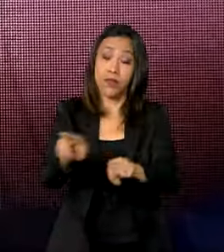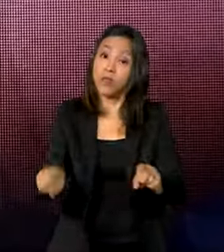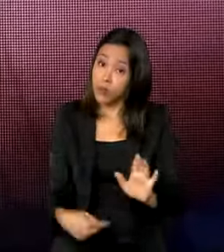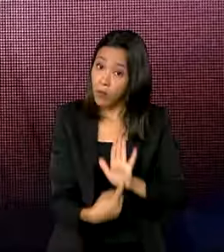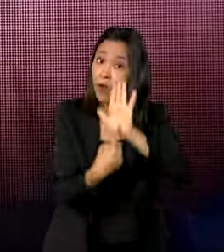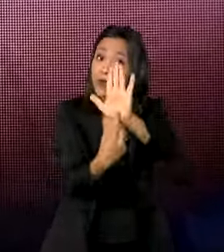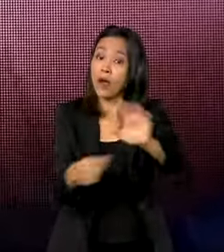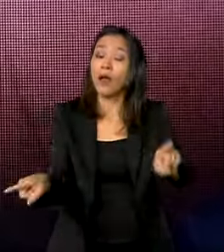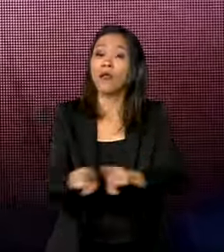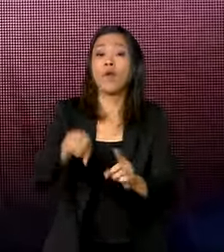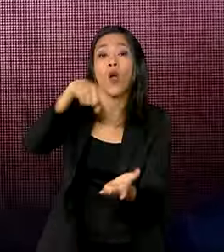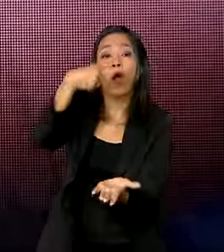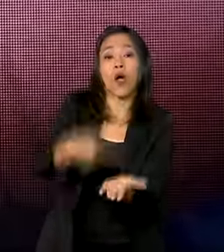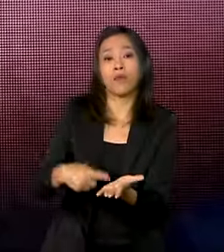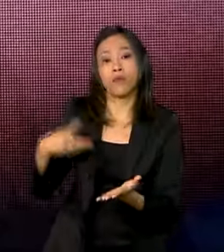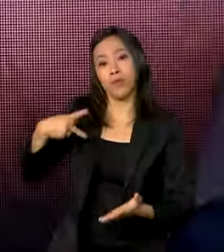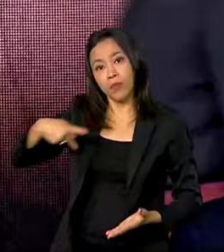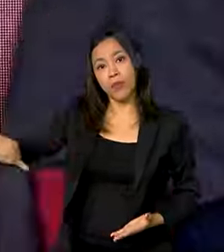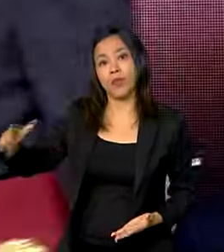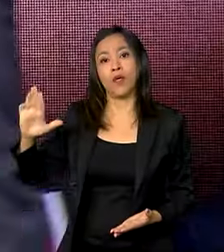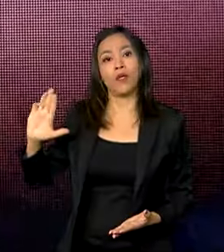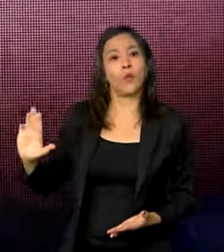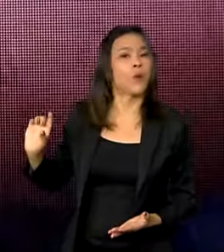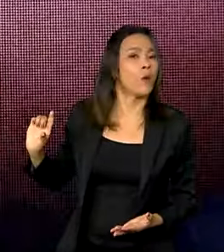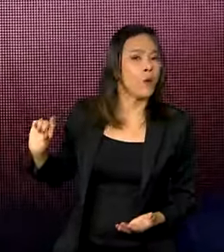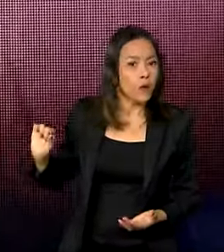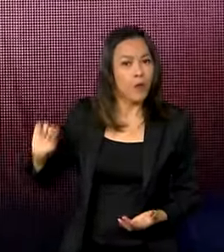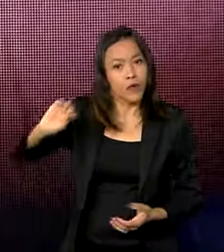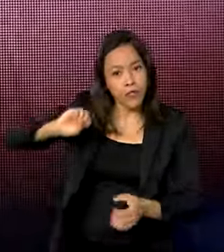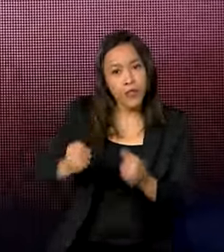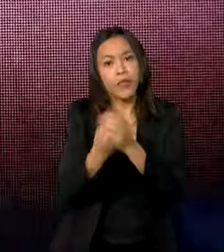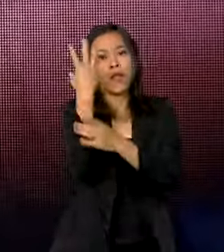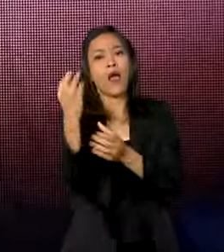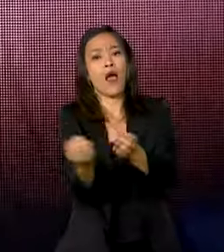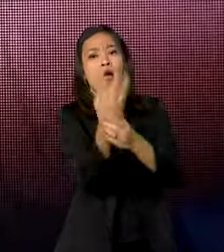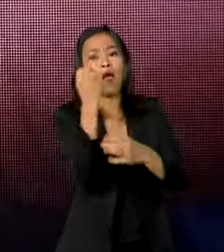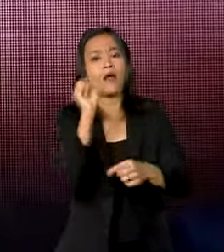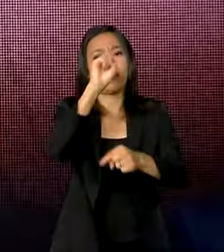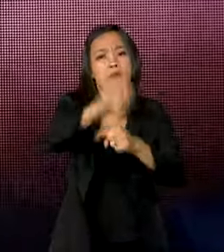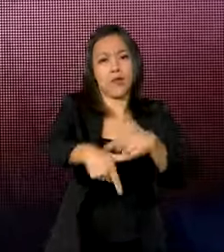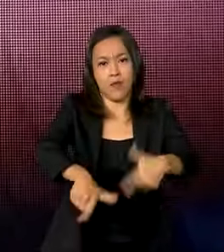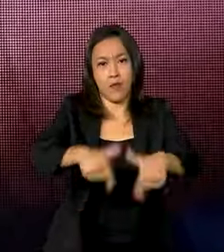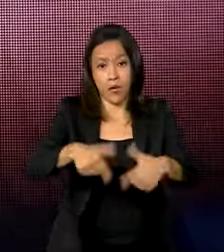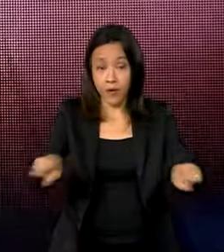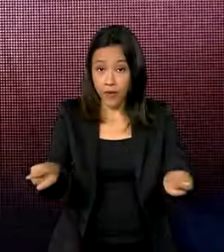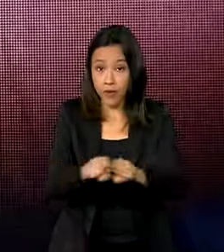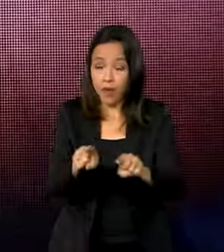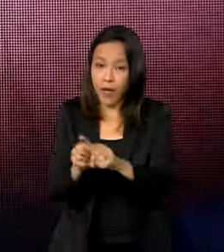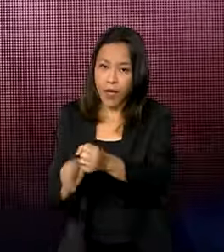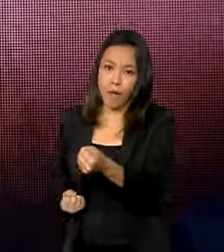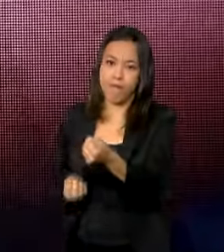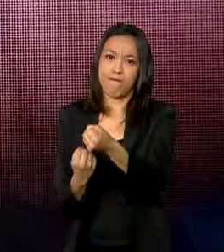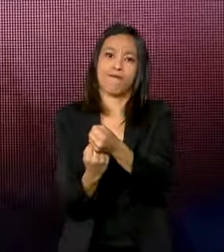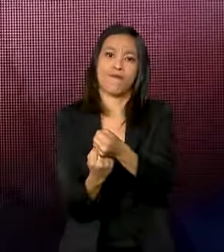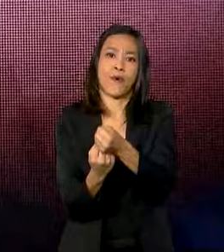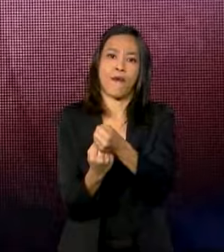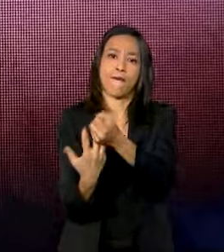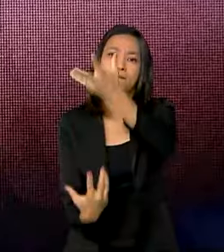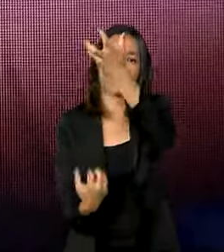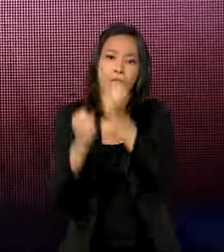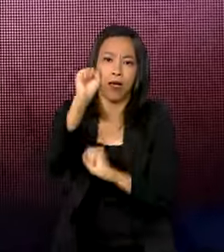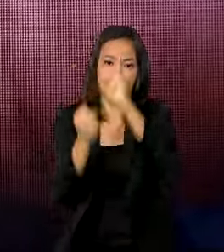do presidente Lula em criar mais emprego e fortalecer a indústria